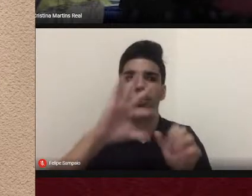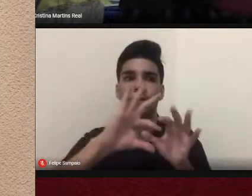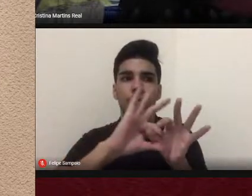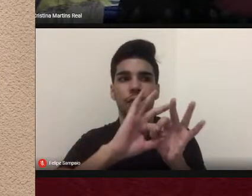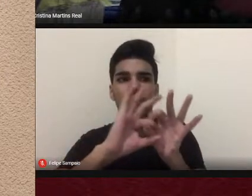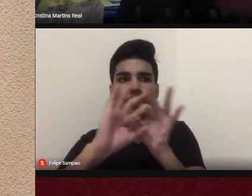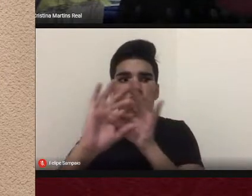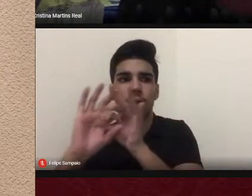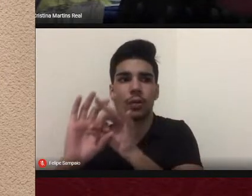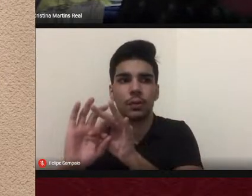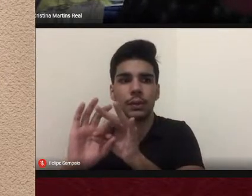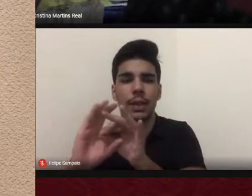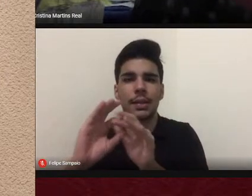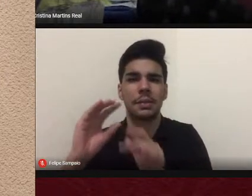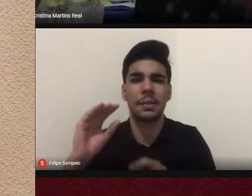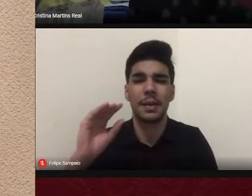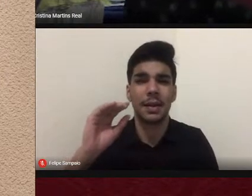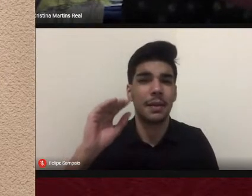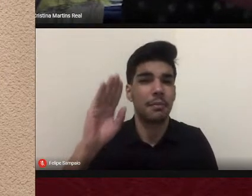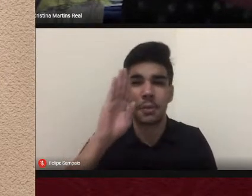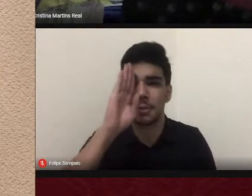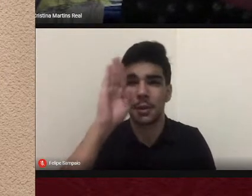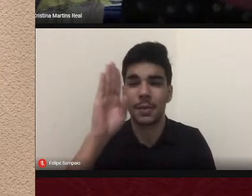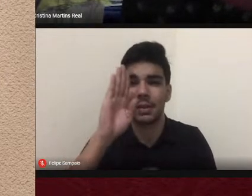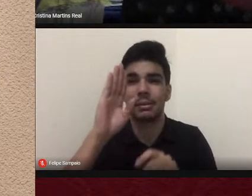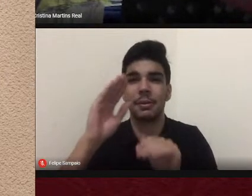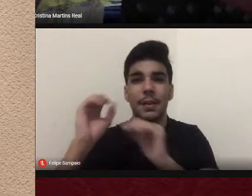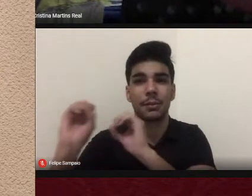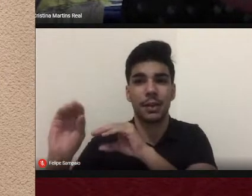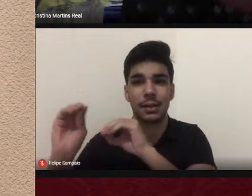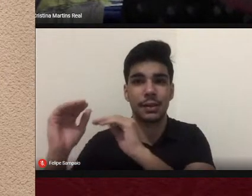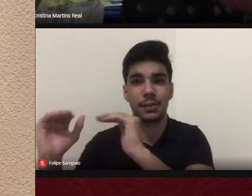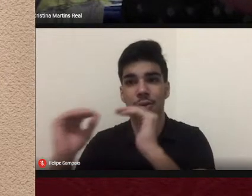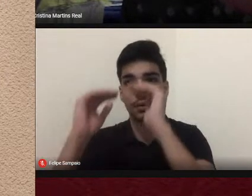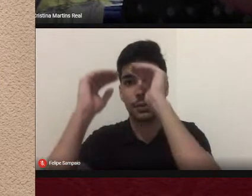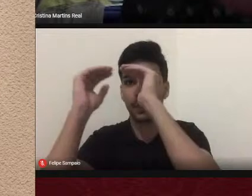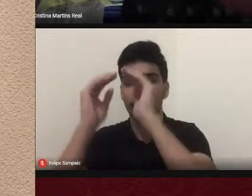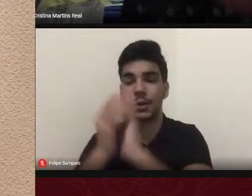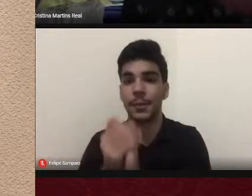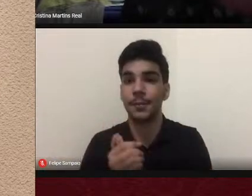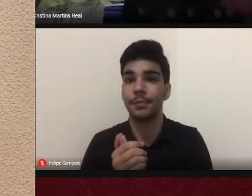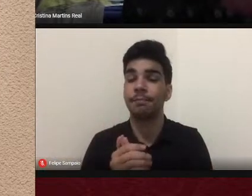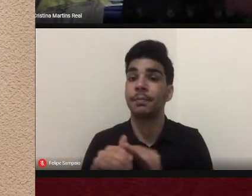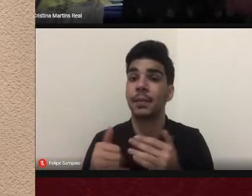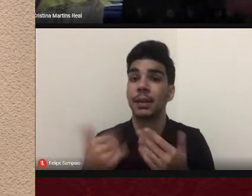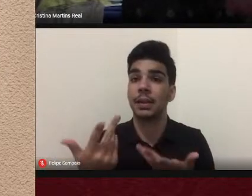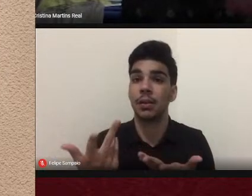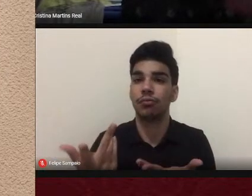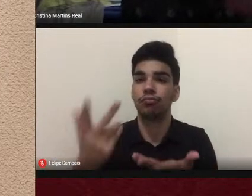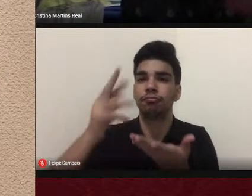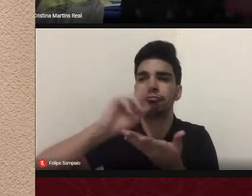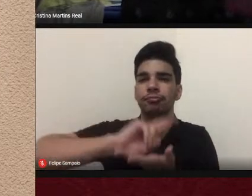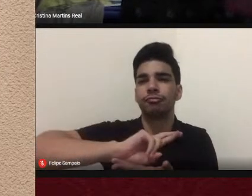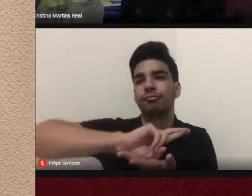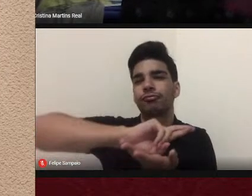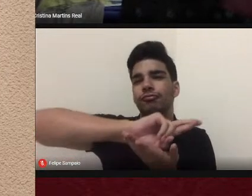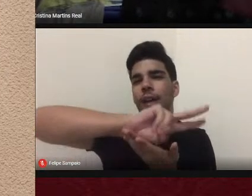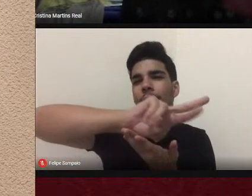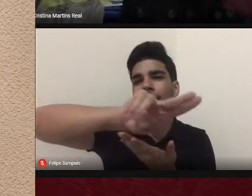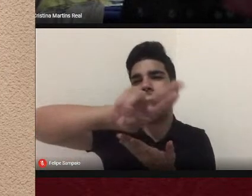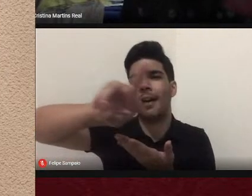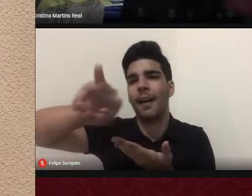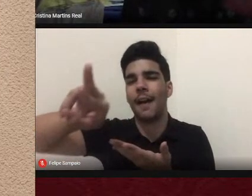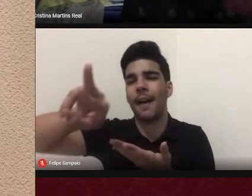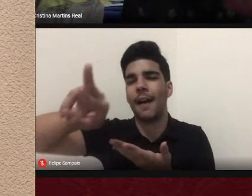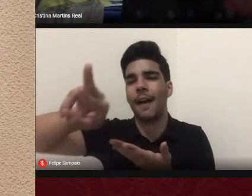especialmente sobre a educação superior. Então, a diversidade deste público, tanto para quem atua